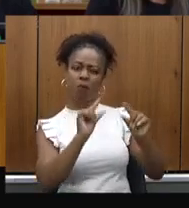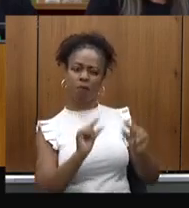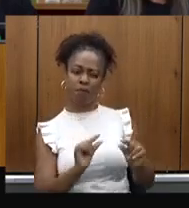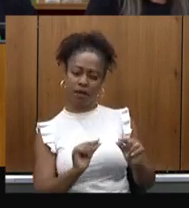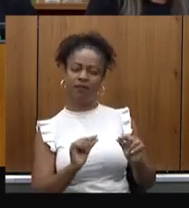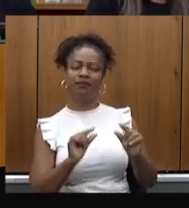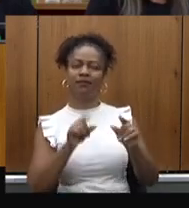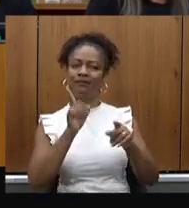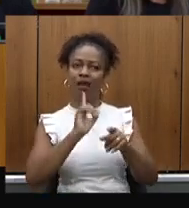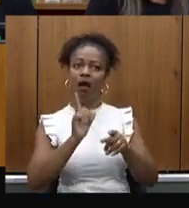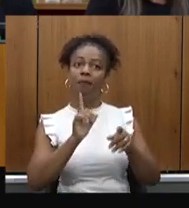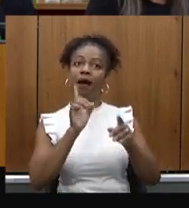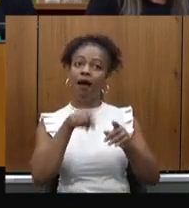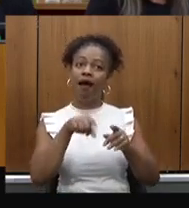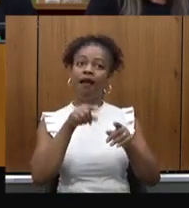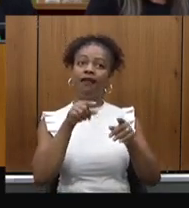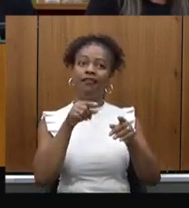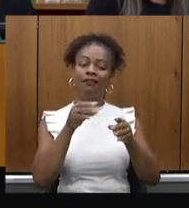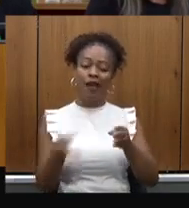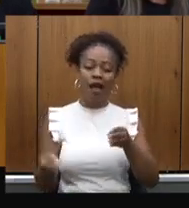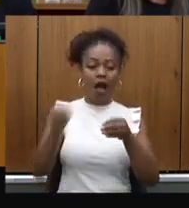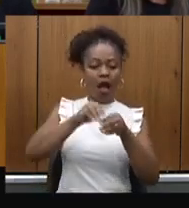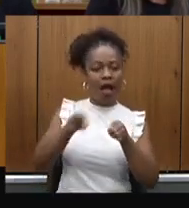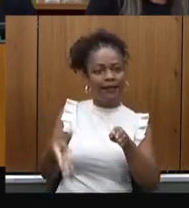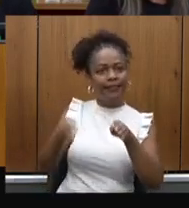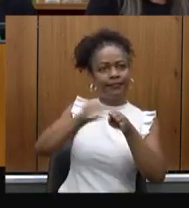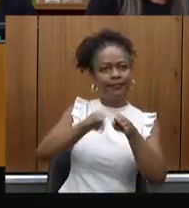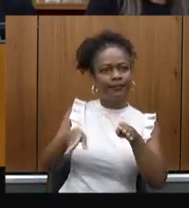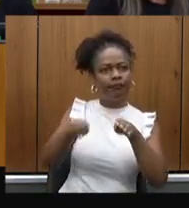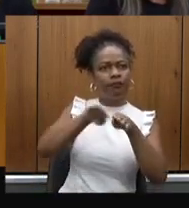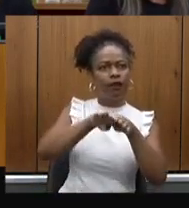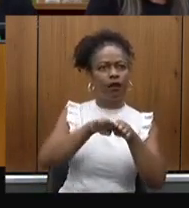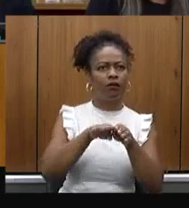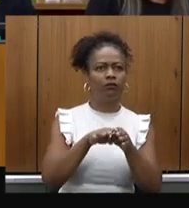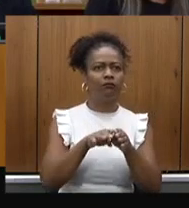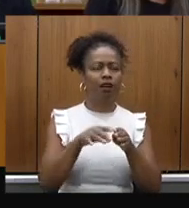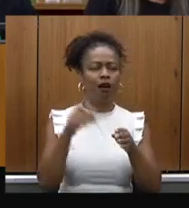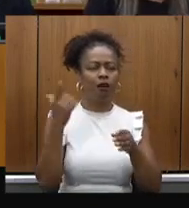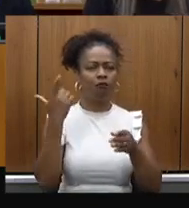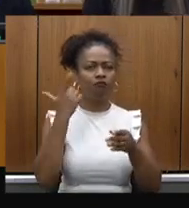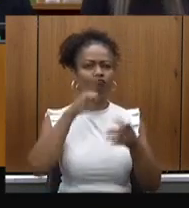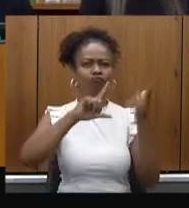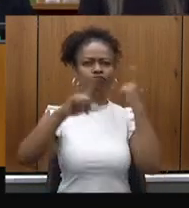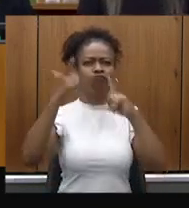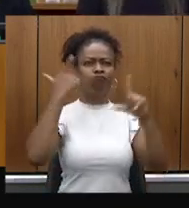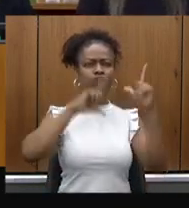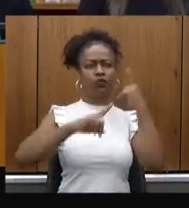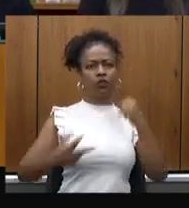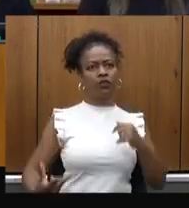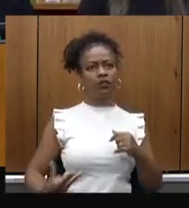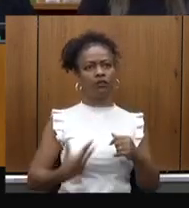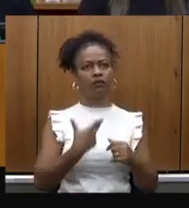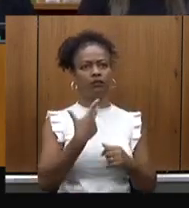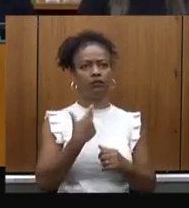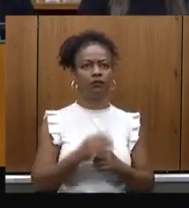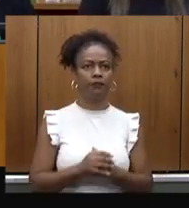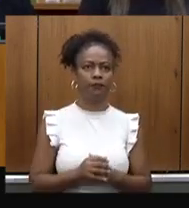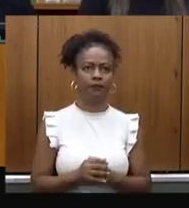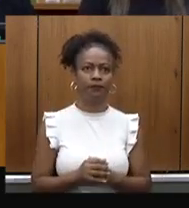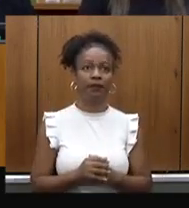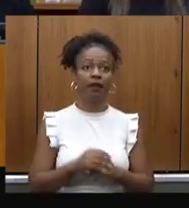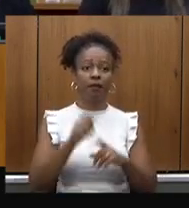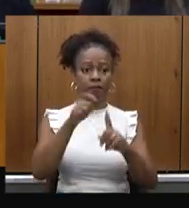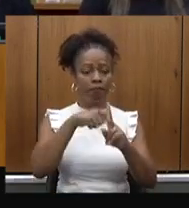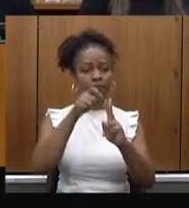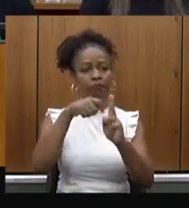vão acrescentando e estamos batendo recordes históricos de cirurgias eletivas. Então, cada mês que se